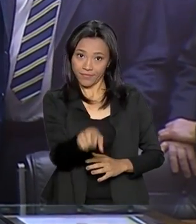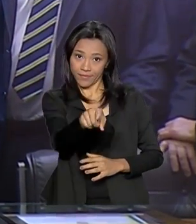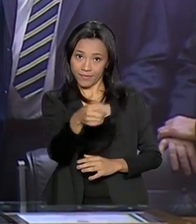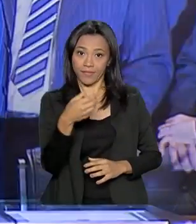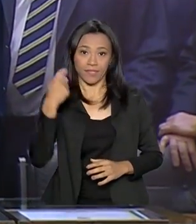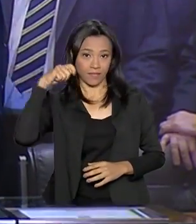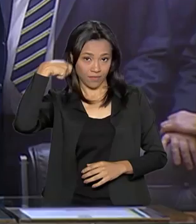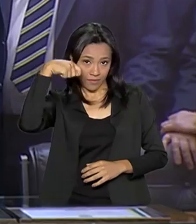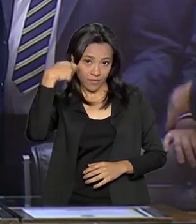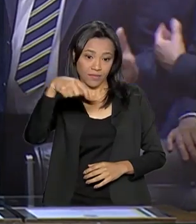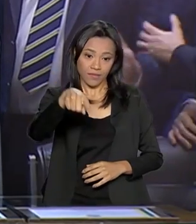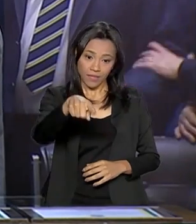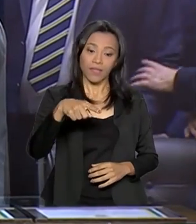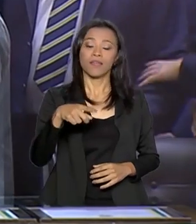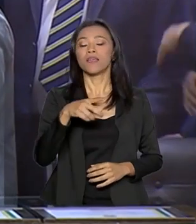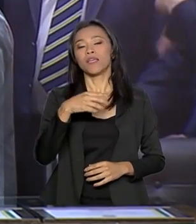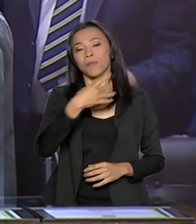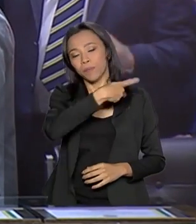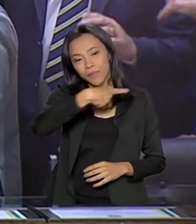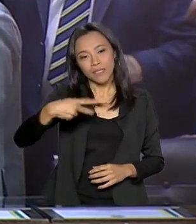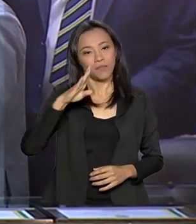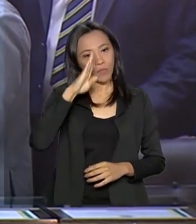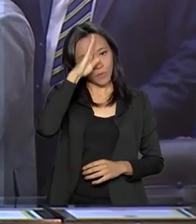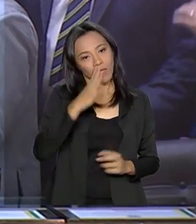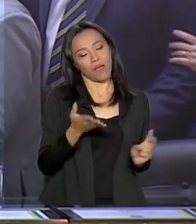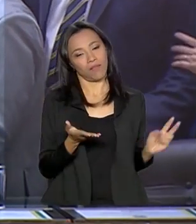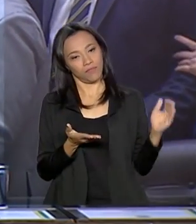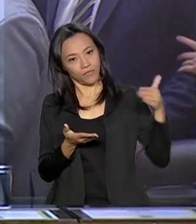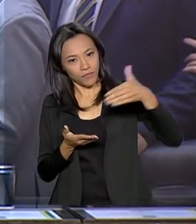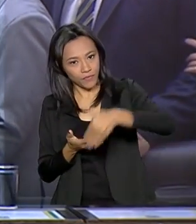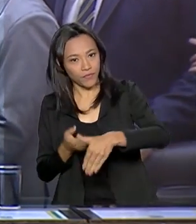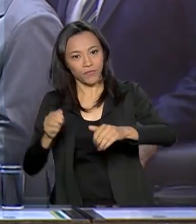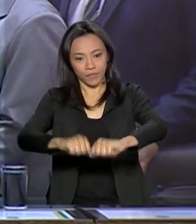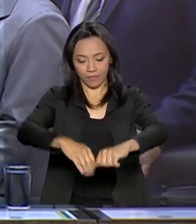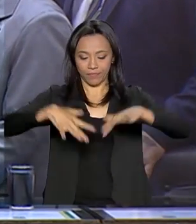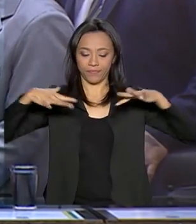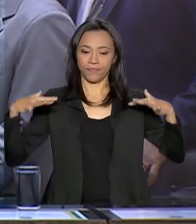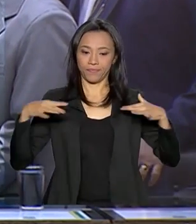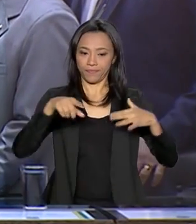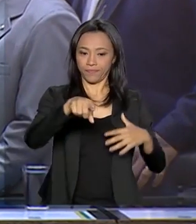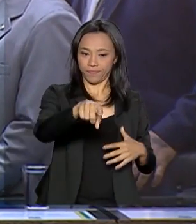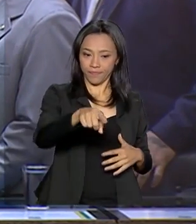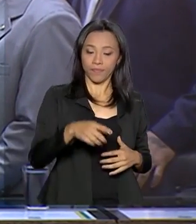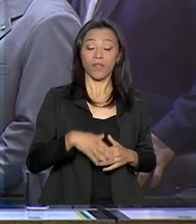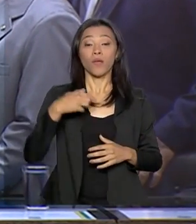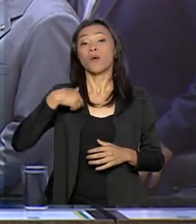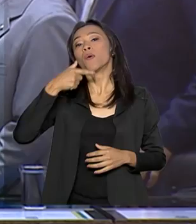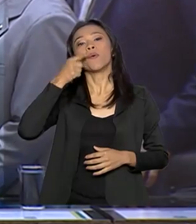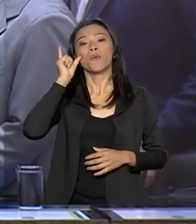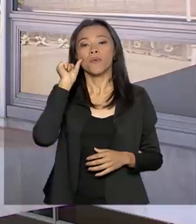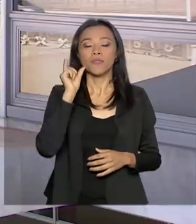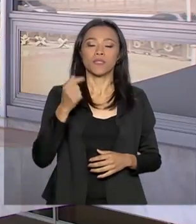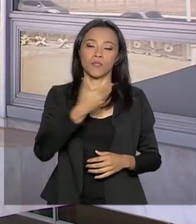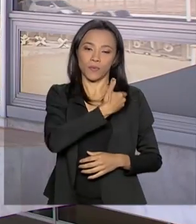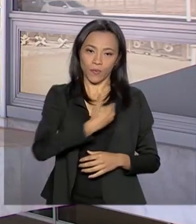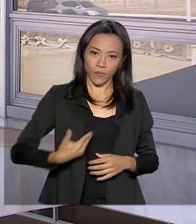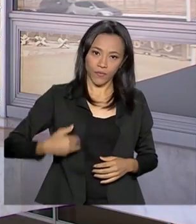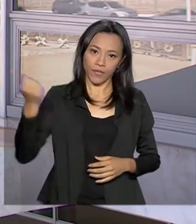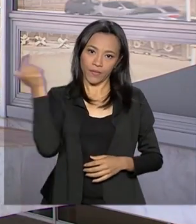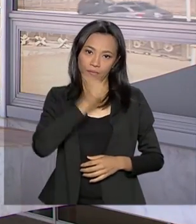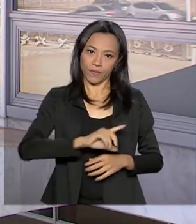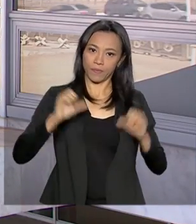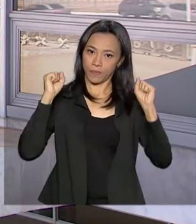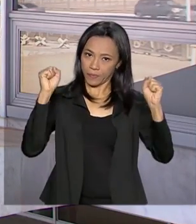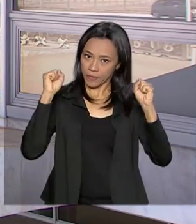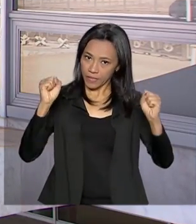confirmada do presidente lá, então, no plenário da Câmara dos Deputados. Ontem o governo teve uma vitória no Congresso,